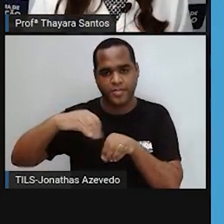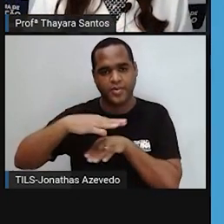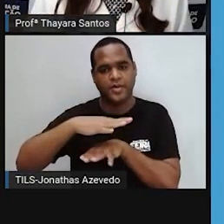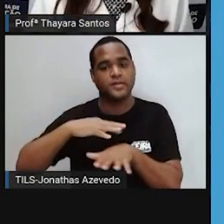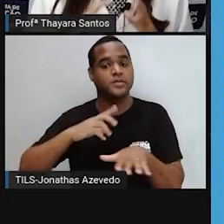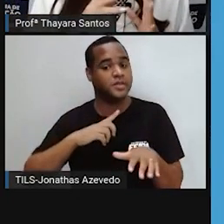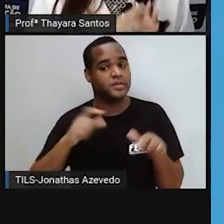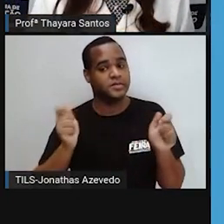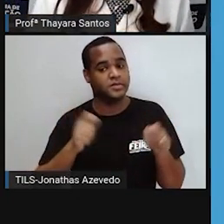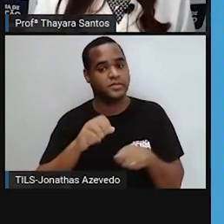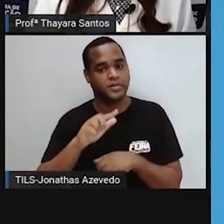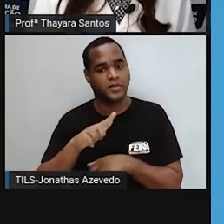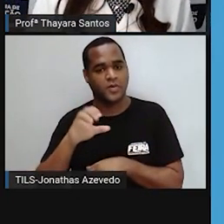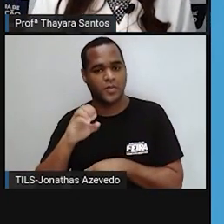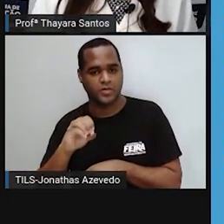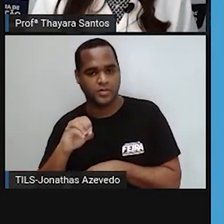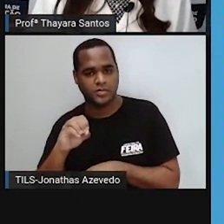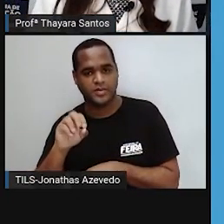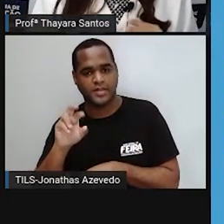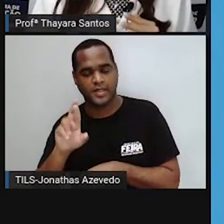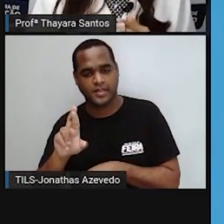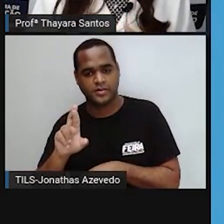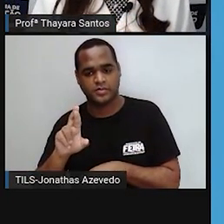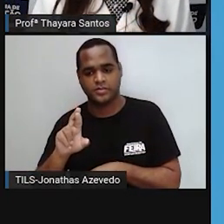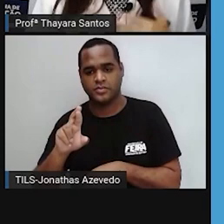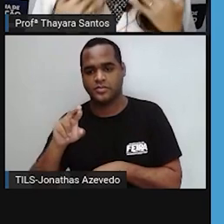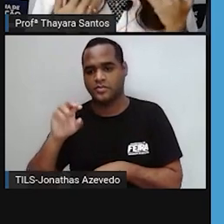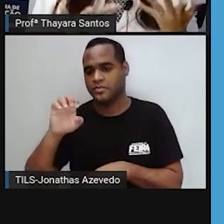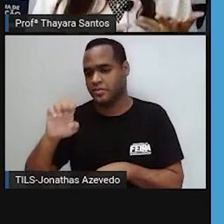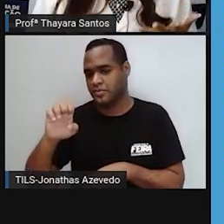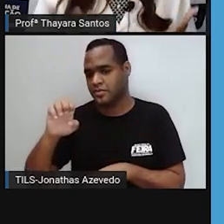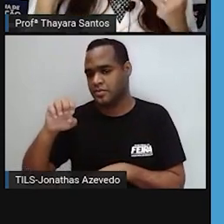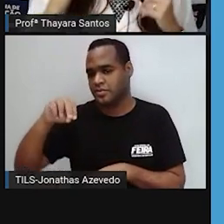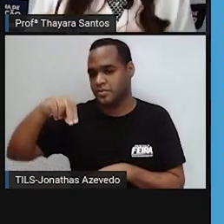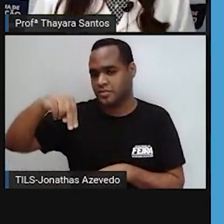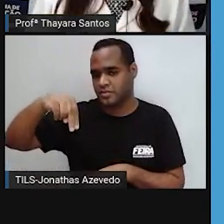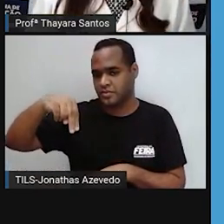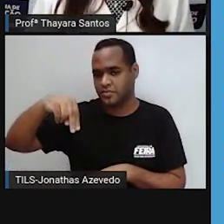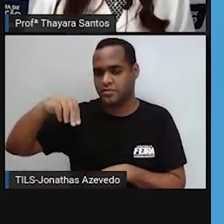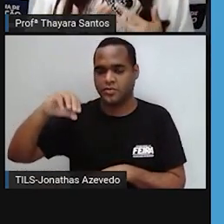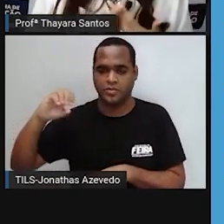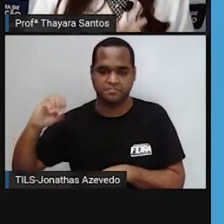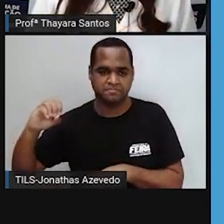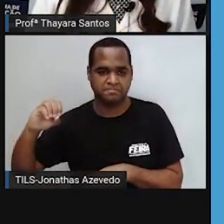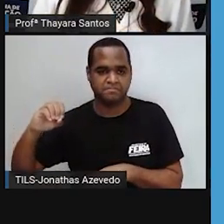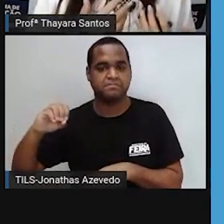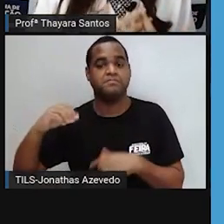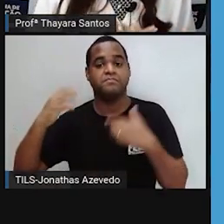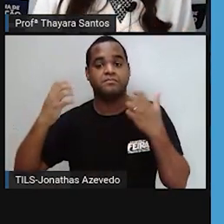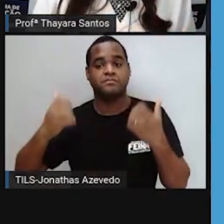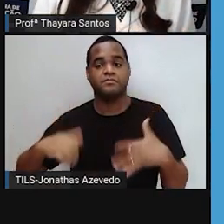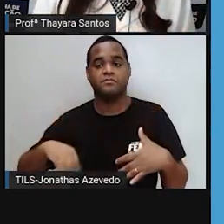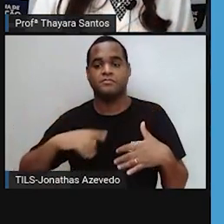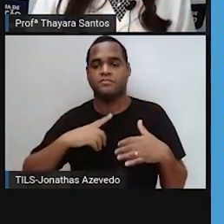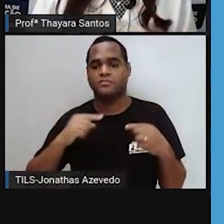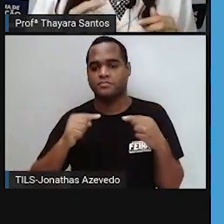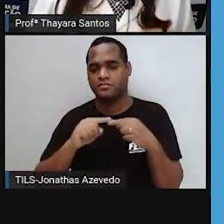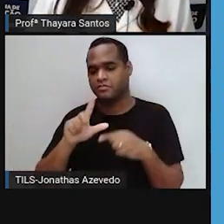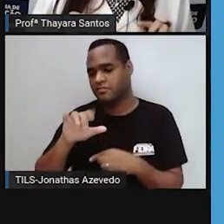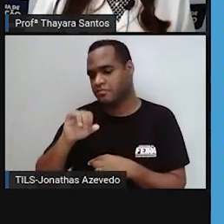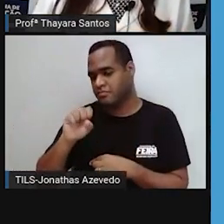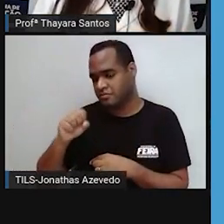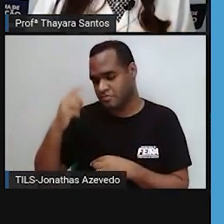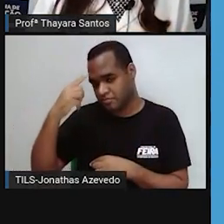retículo endoplasmático não granuloso. E além disso, como a gente já falou, ele vai produzir os lisossomos.